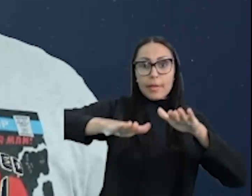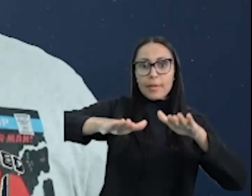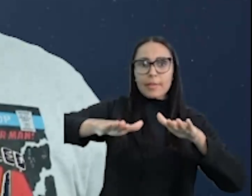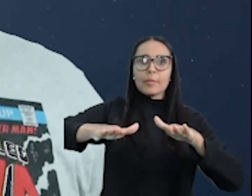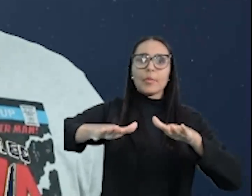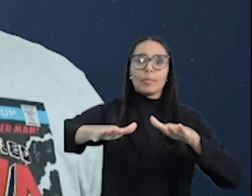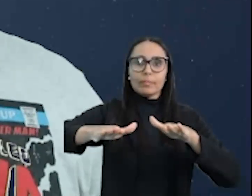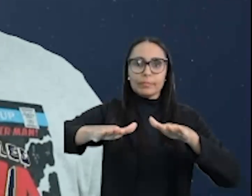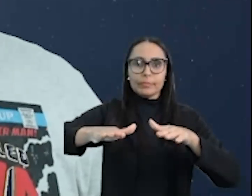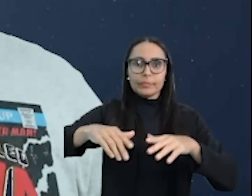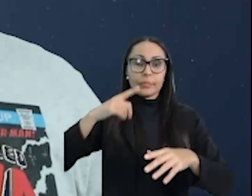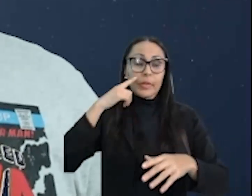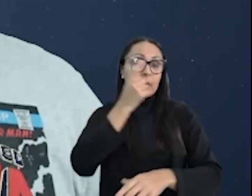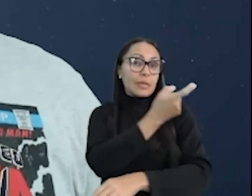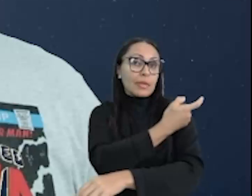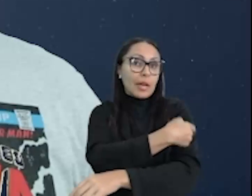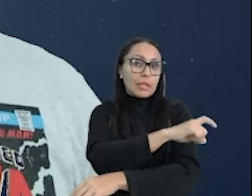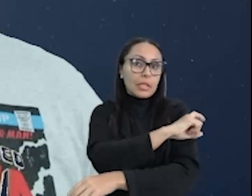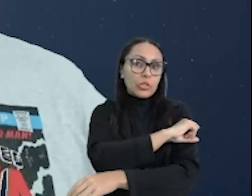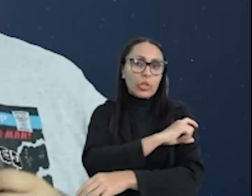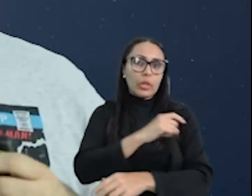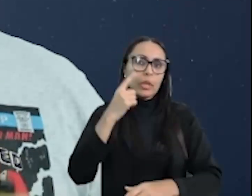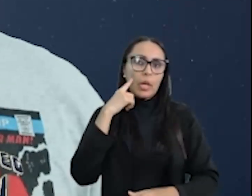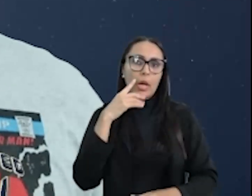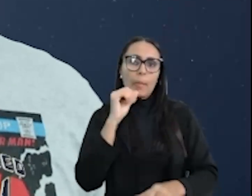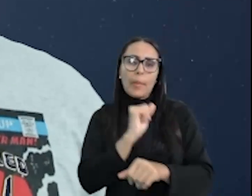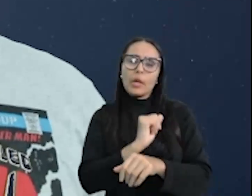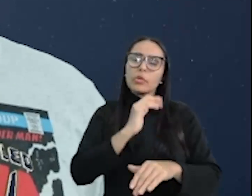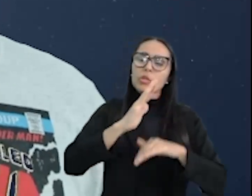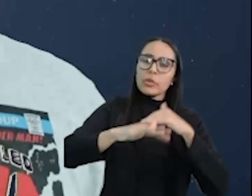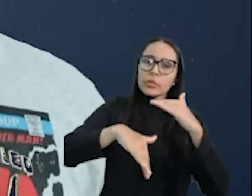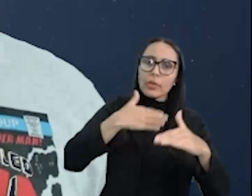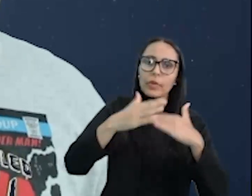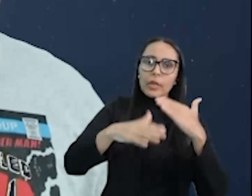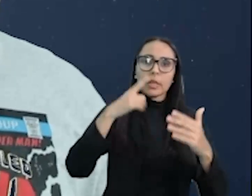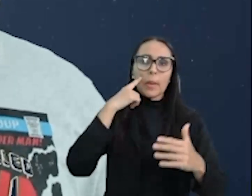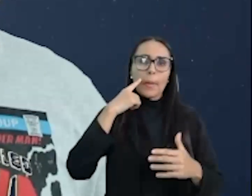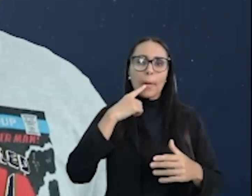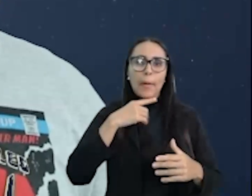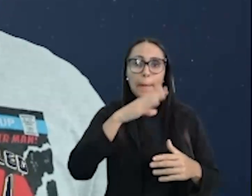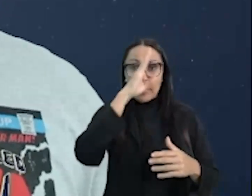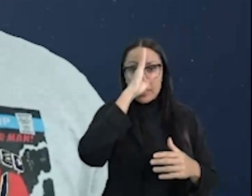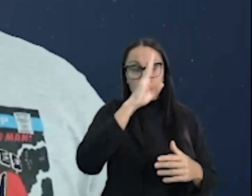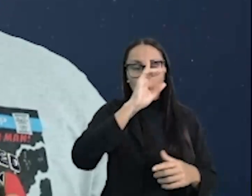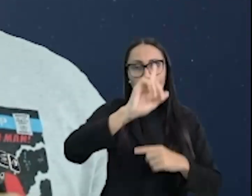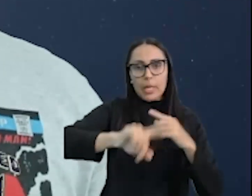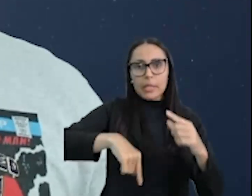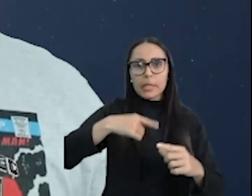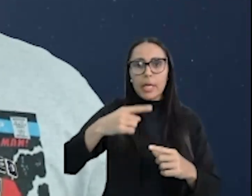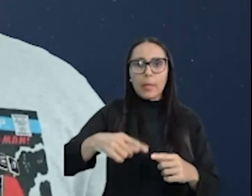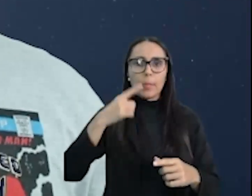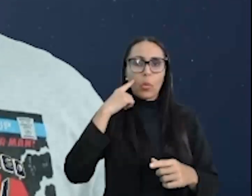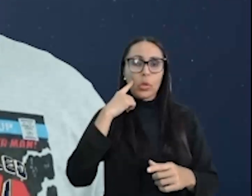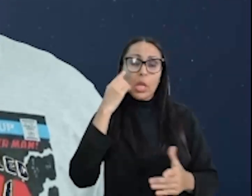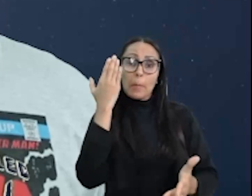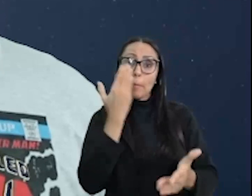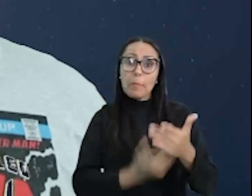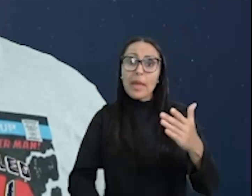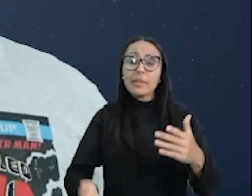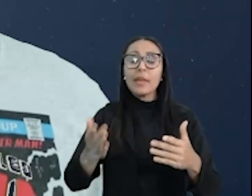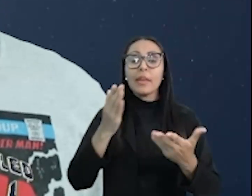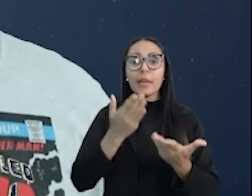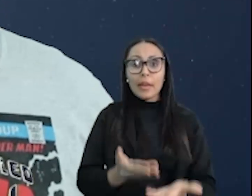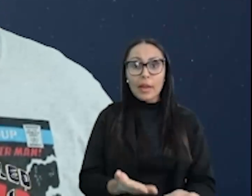forças. Nazistas param seus avanços, principalmente após a derrota na